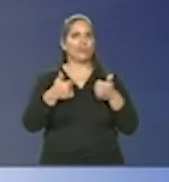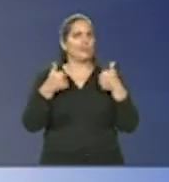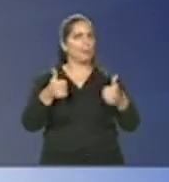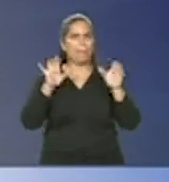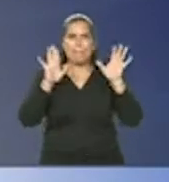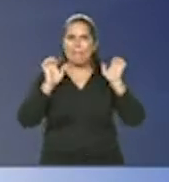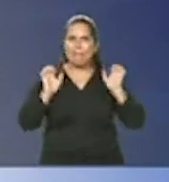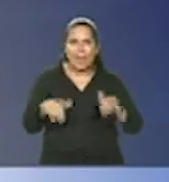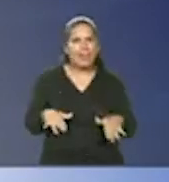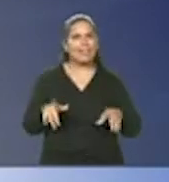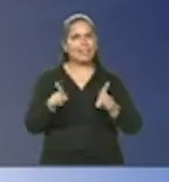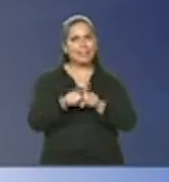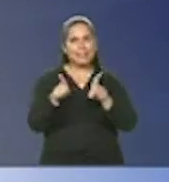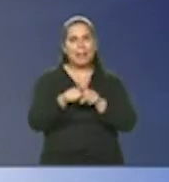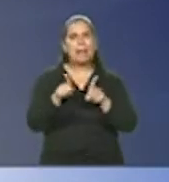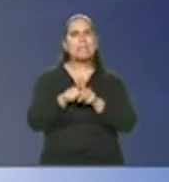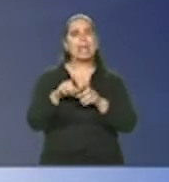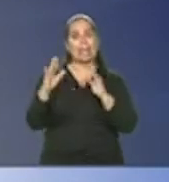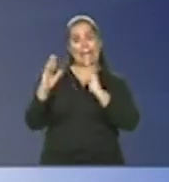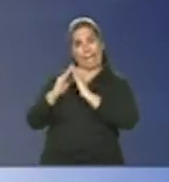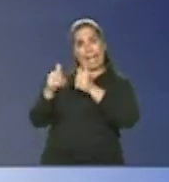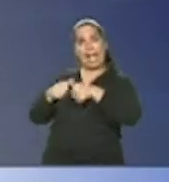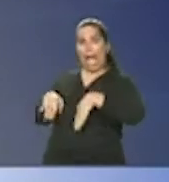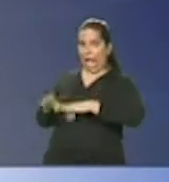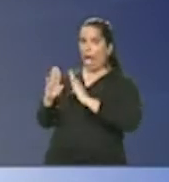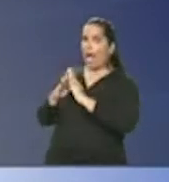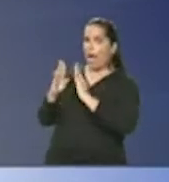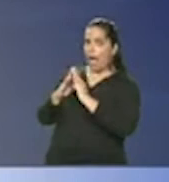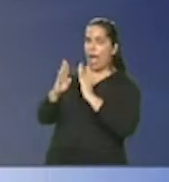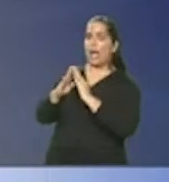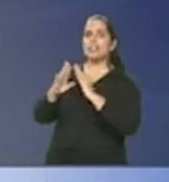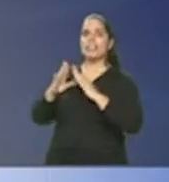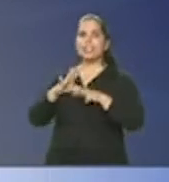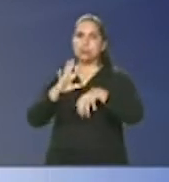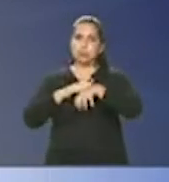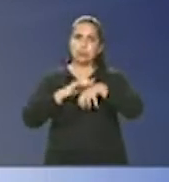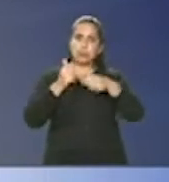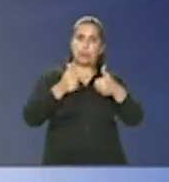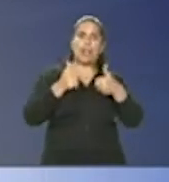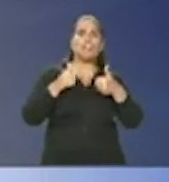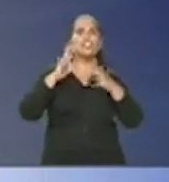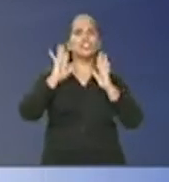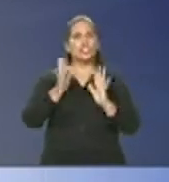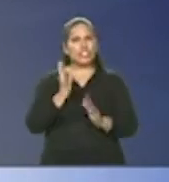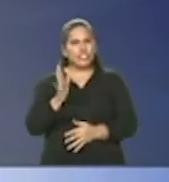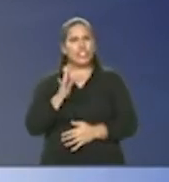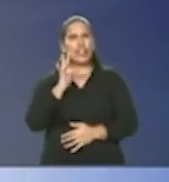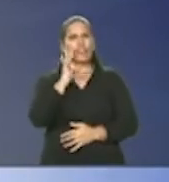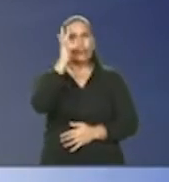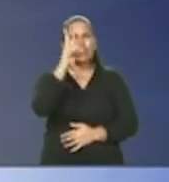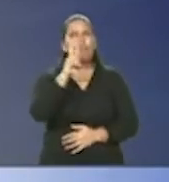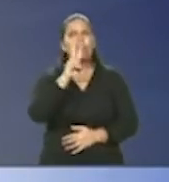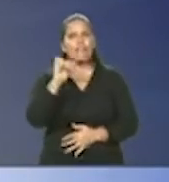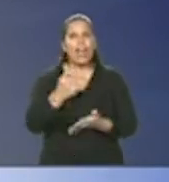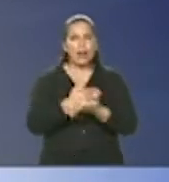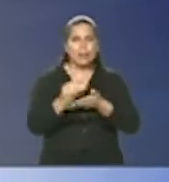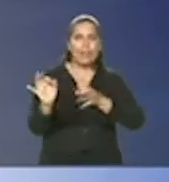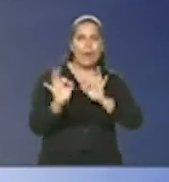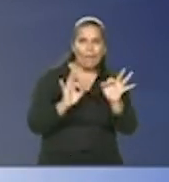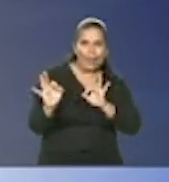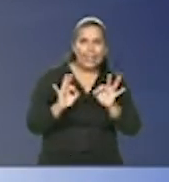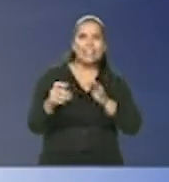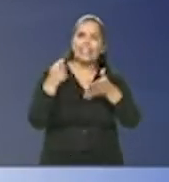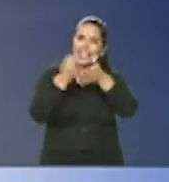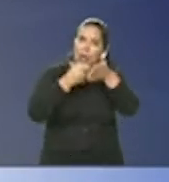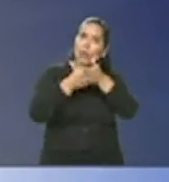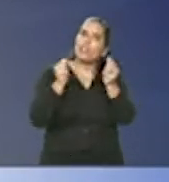graças a Deus repousando em casa se recuperando logo logo vai tomar as rédeas novamente na nossa